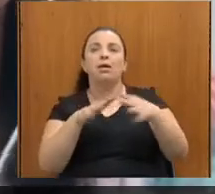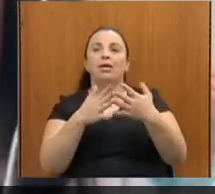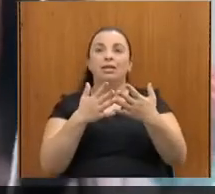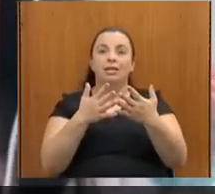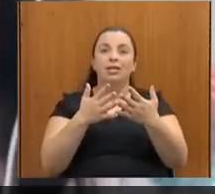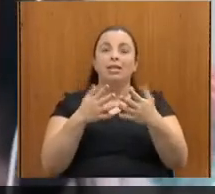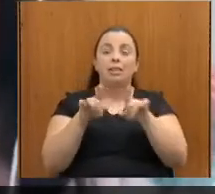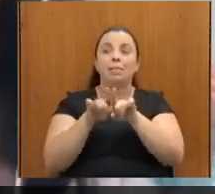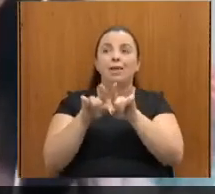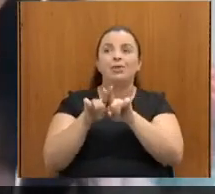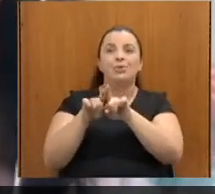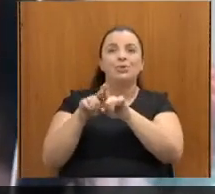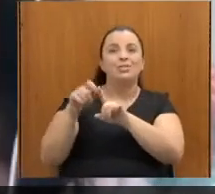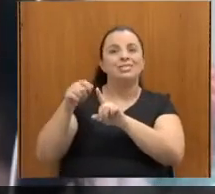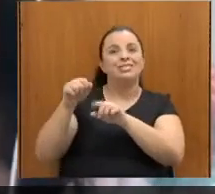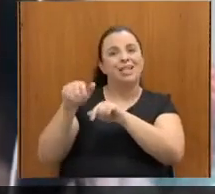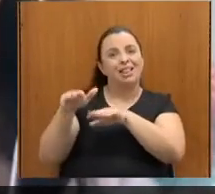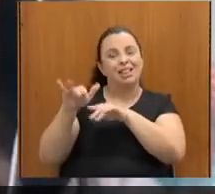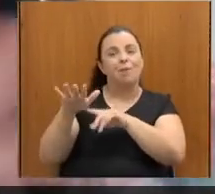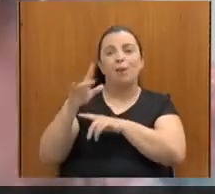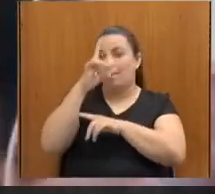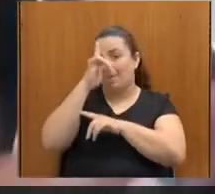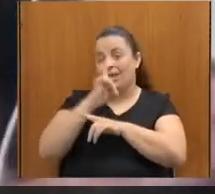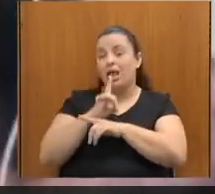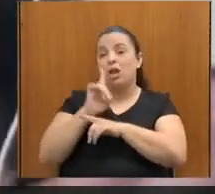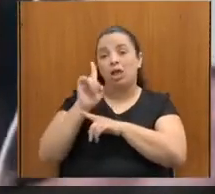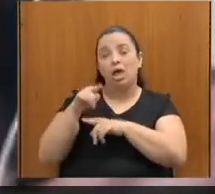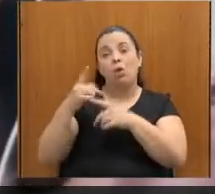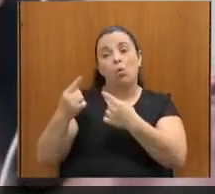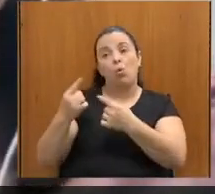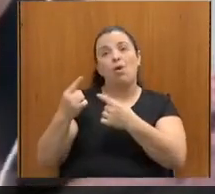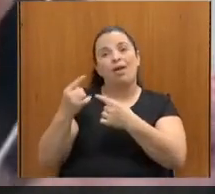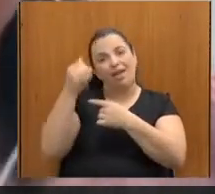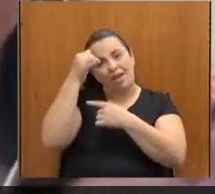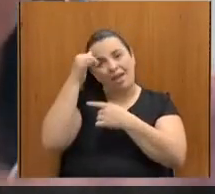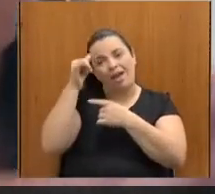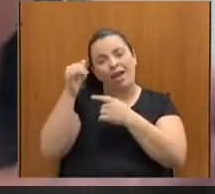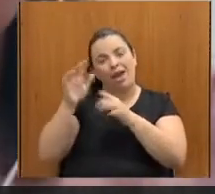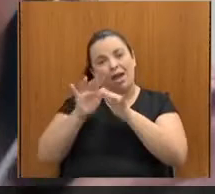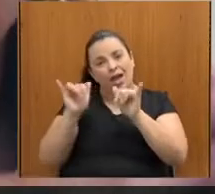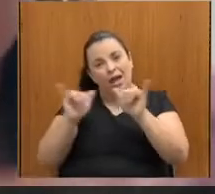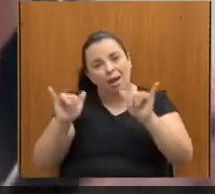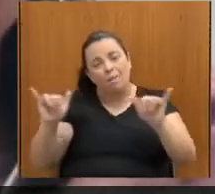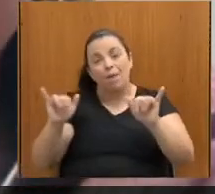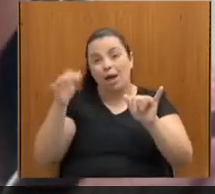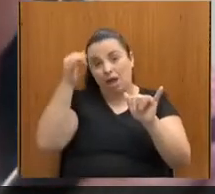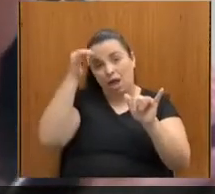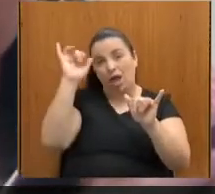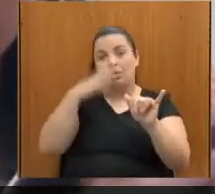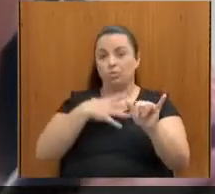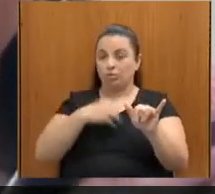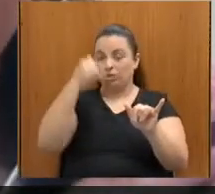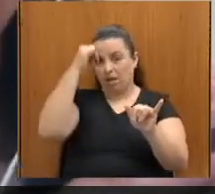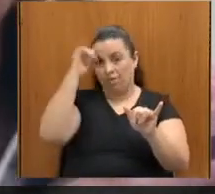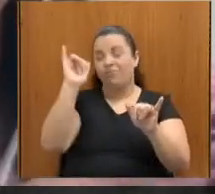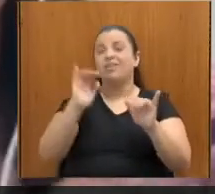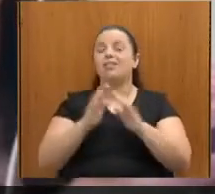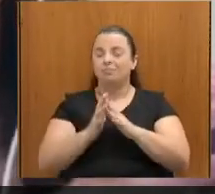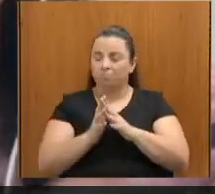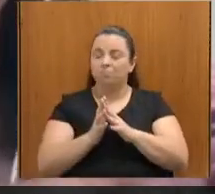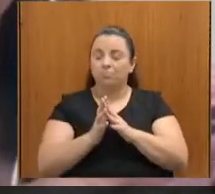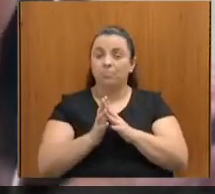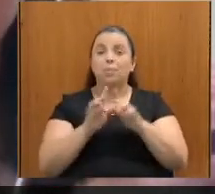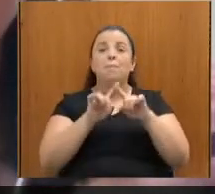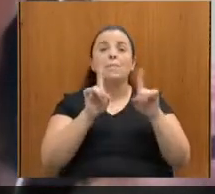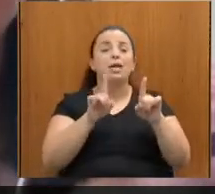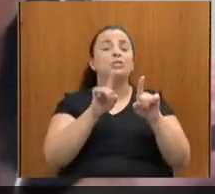luta contra o suicídio, mas o setembro verde, gente, ele é essencial e ele é muito importante. A gente